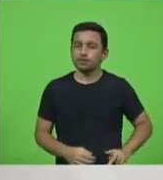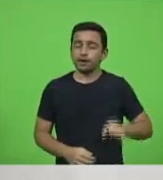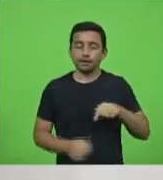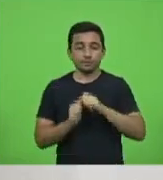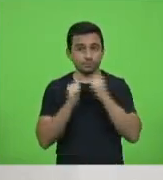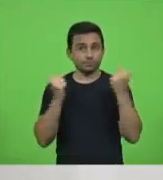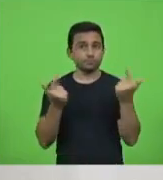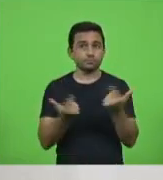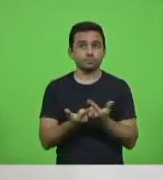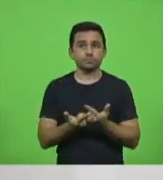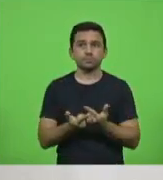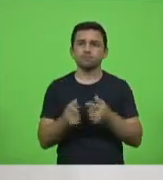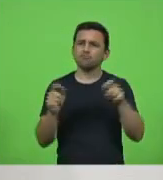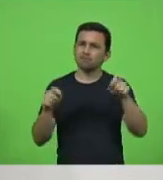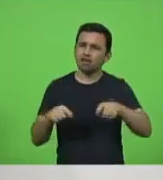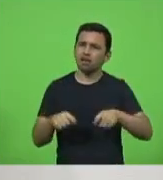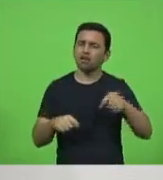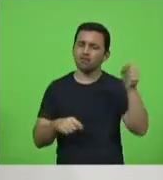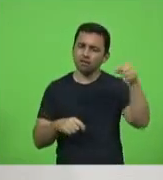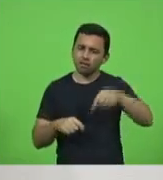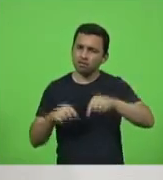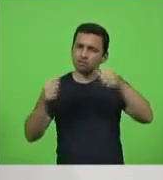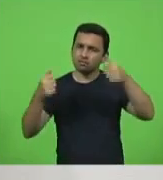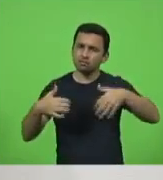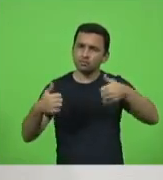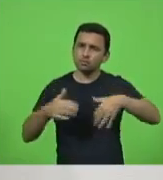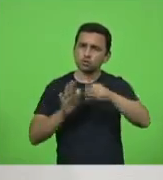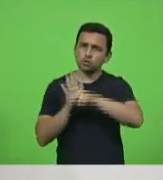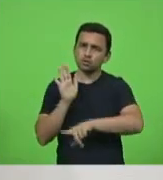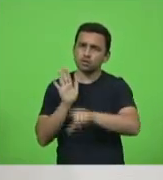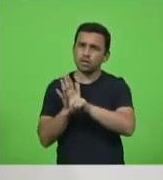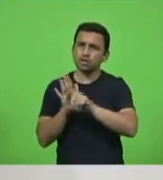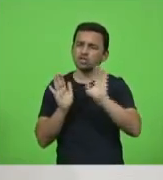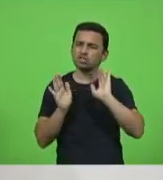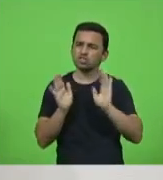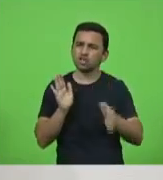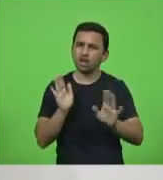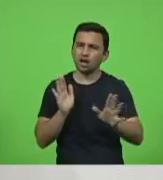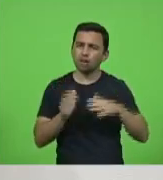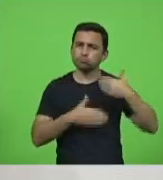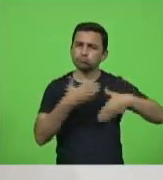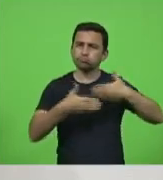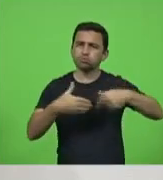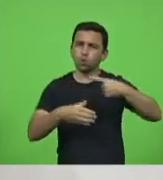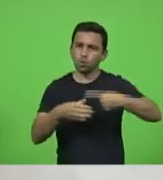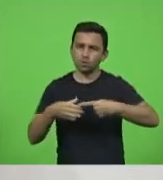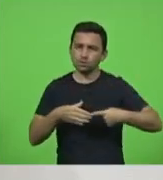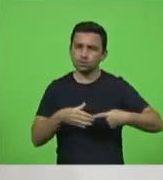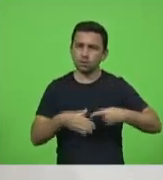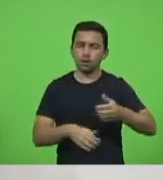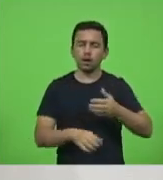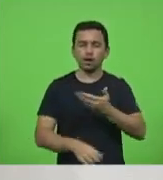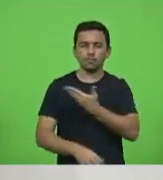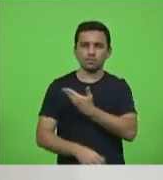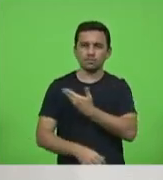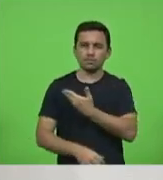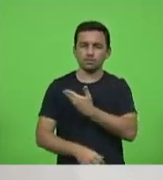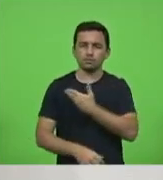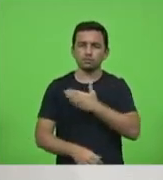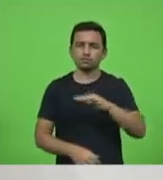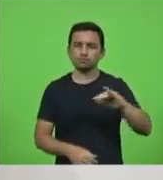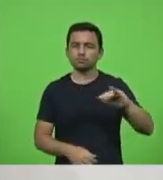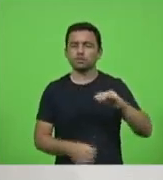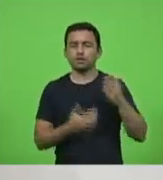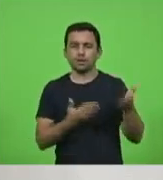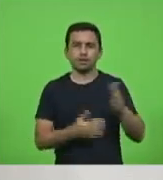que possa trazer à discussão um projeto de lei que tramita nas comissões de autoria do meu colega Jair Mioto. Eu nem